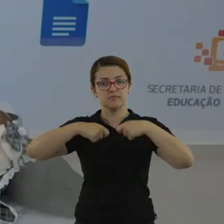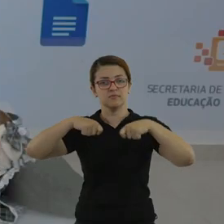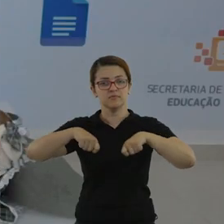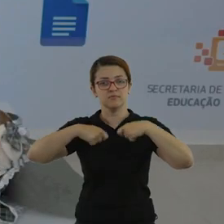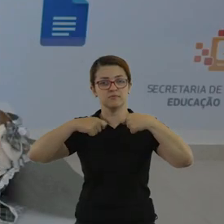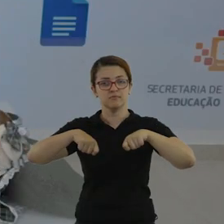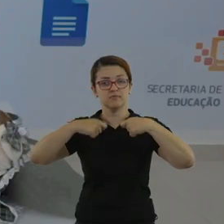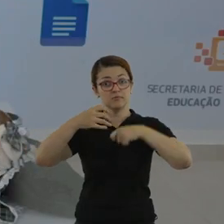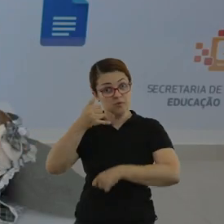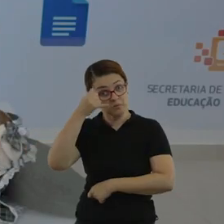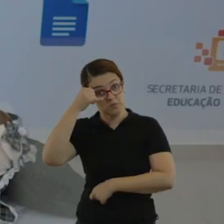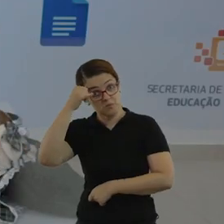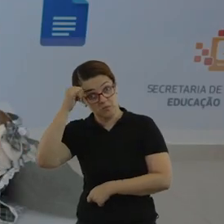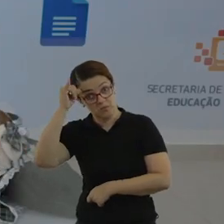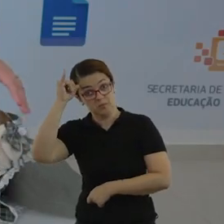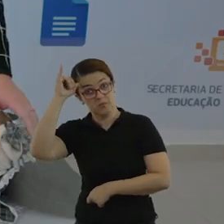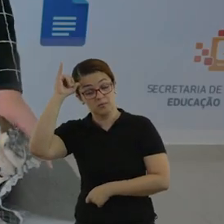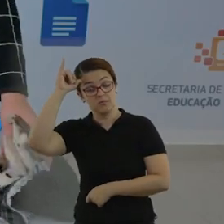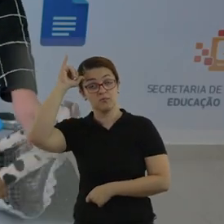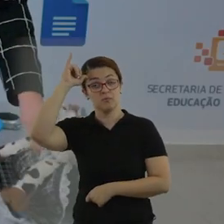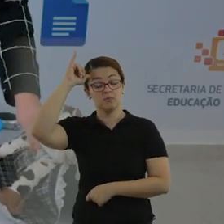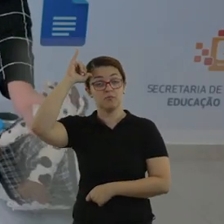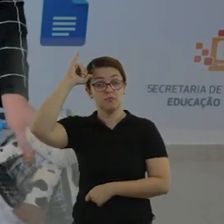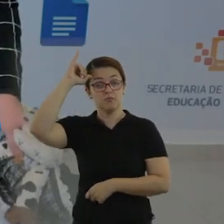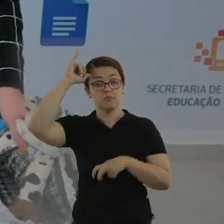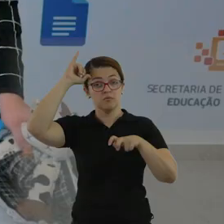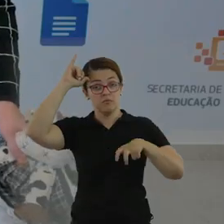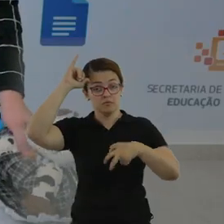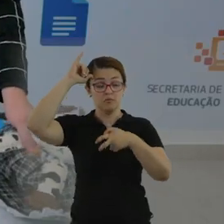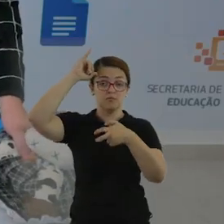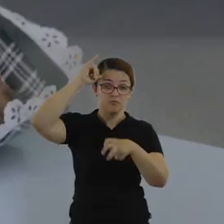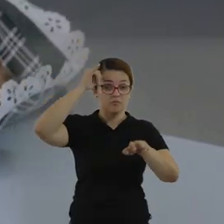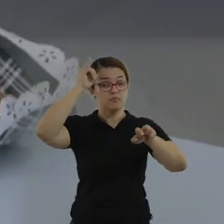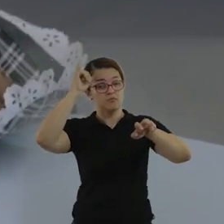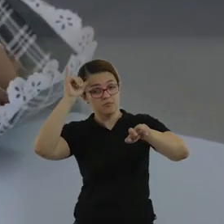velha afiar. Estava o boi na